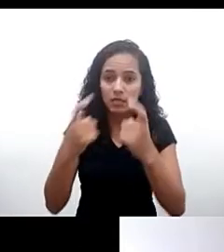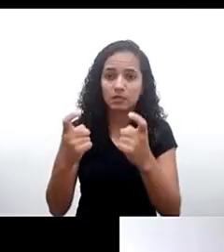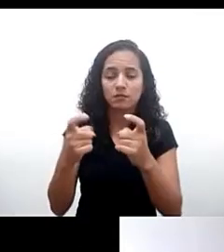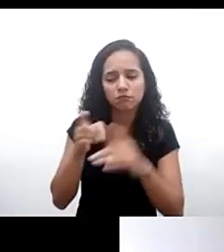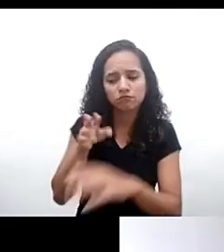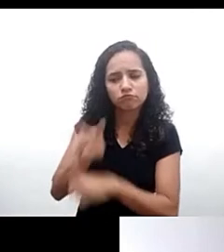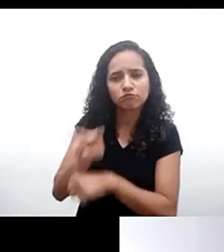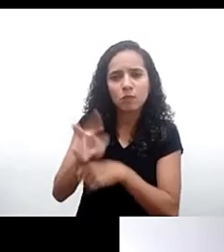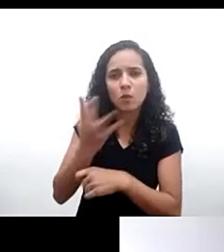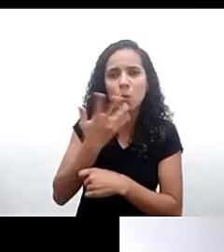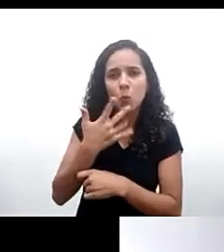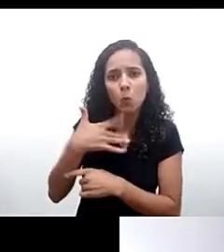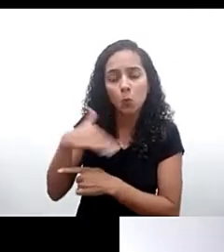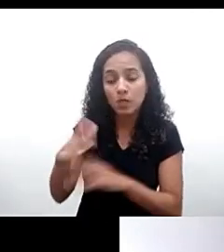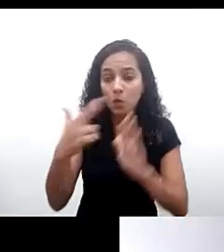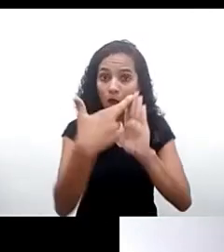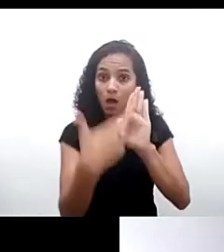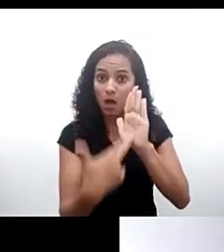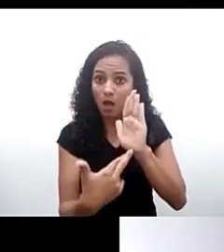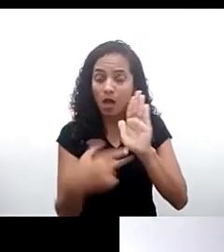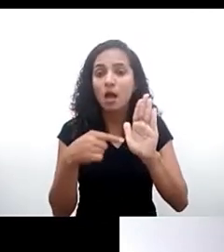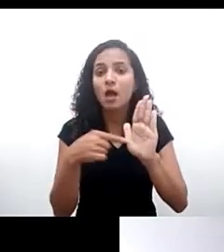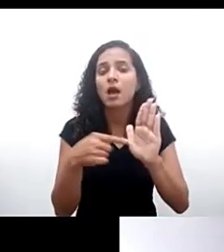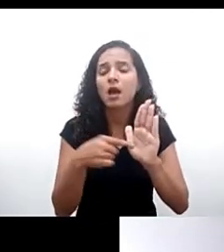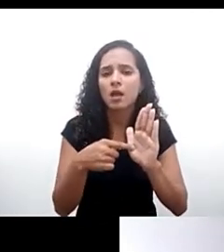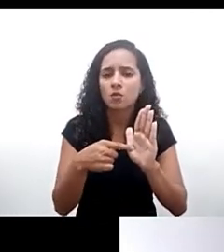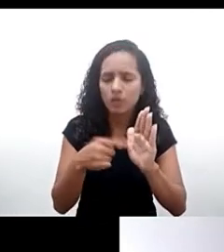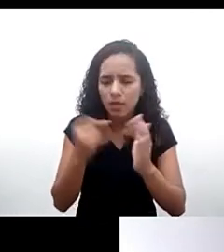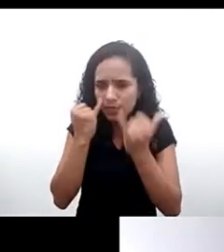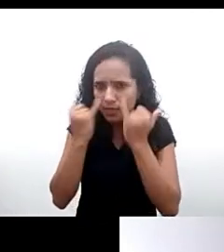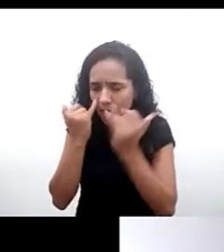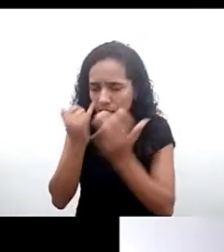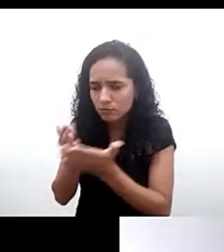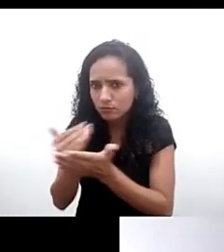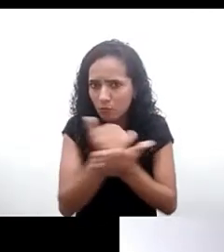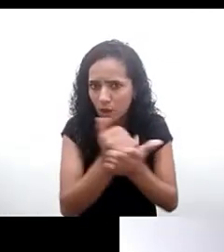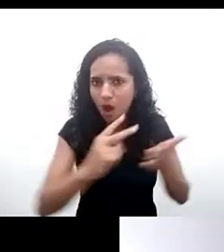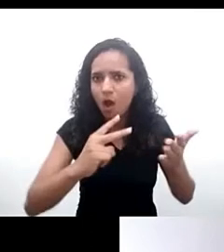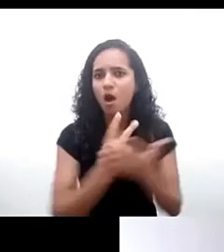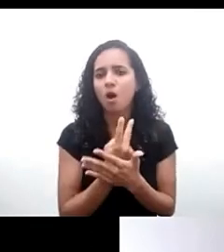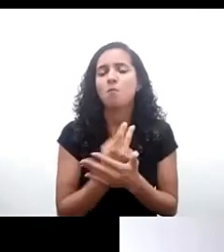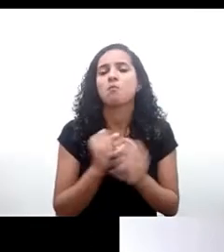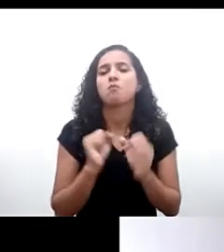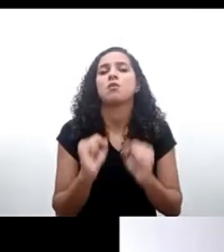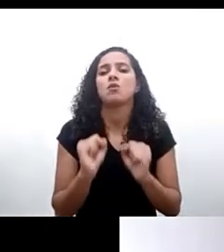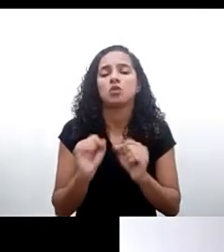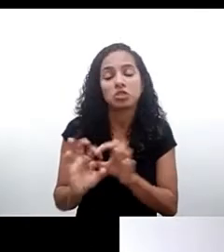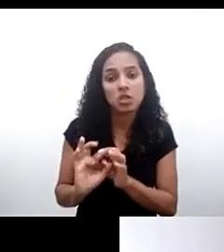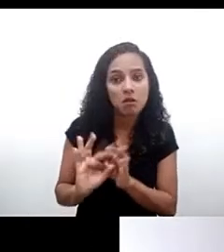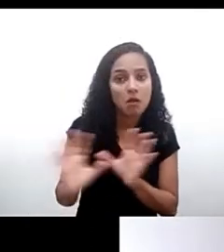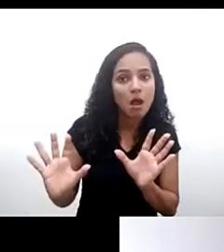uma regra de que o tratamento de dados pode acontecer nos casos nas hipóteses de consentimento seja